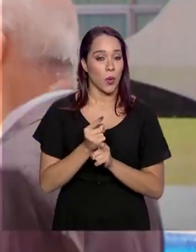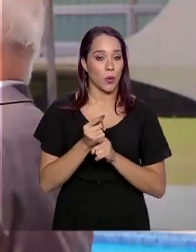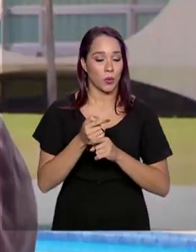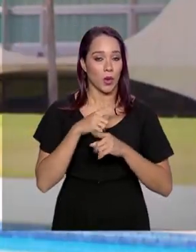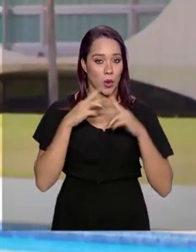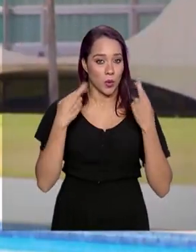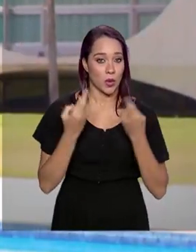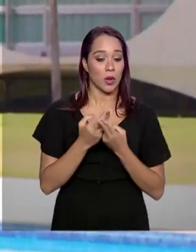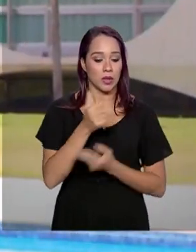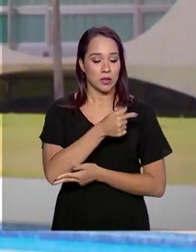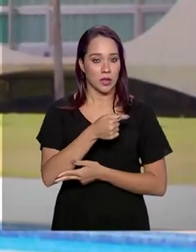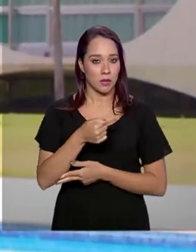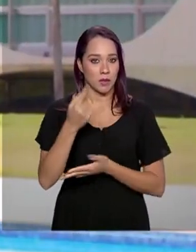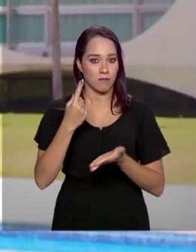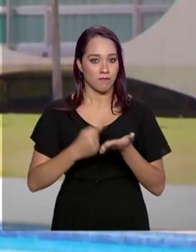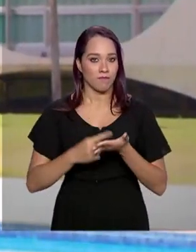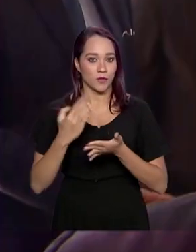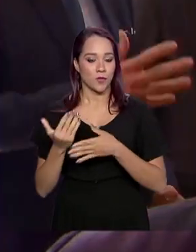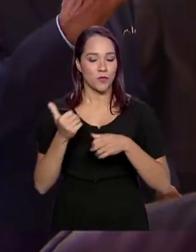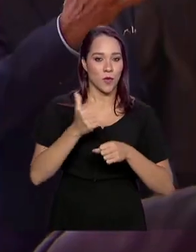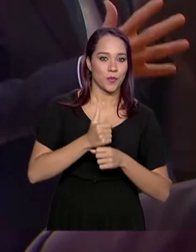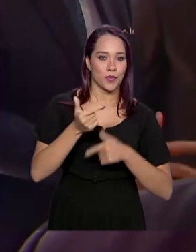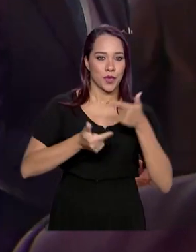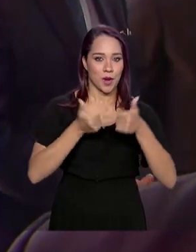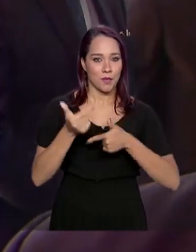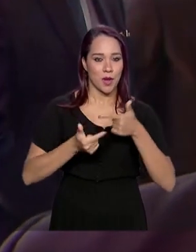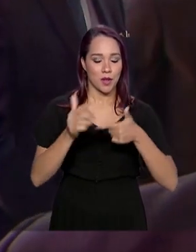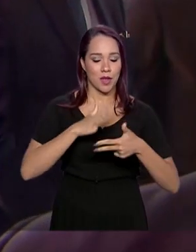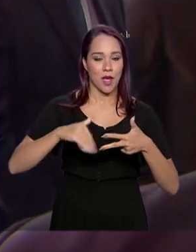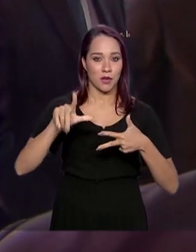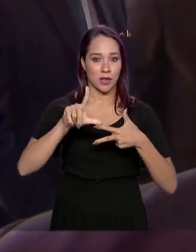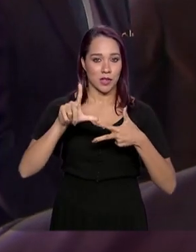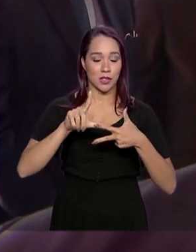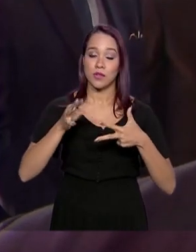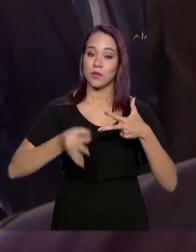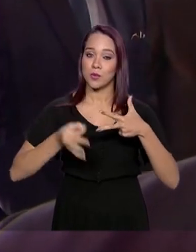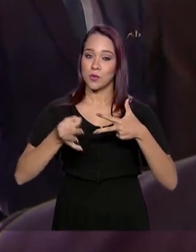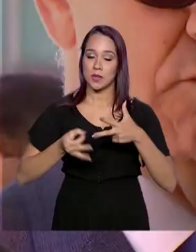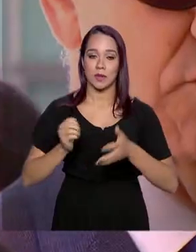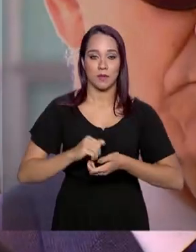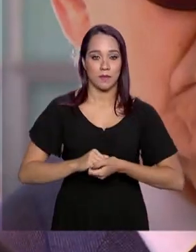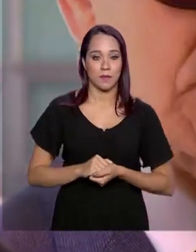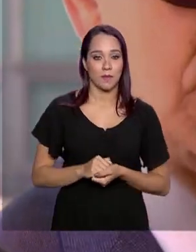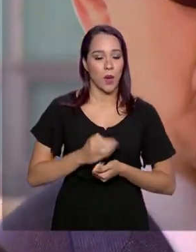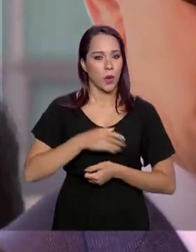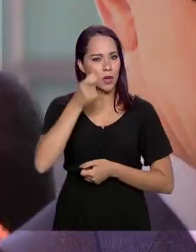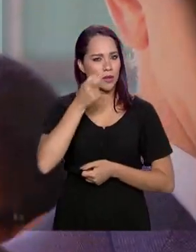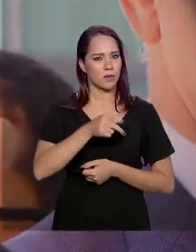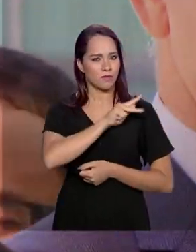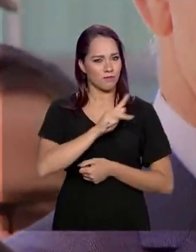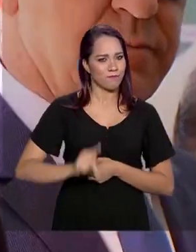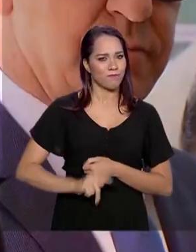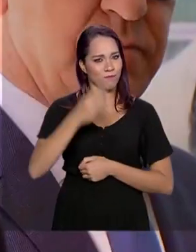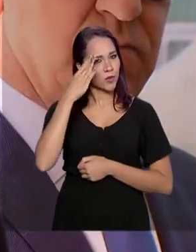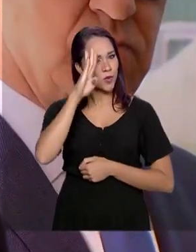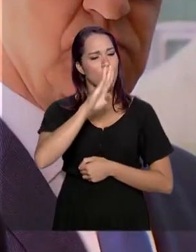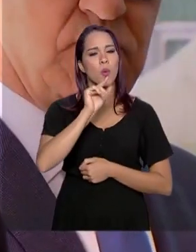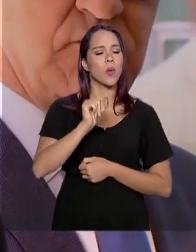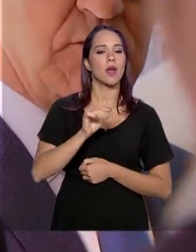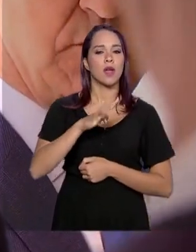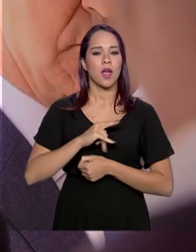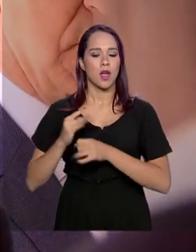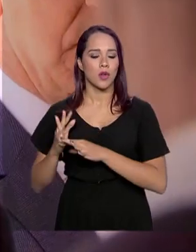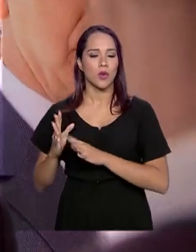na semana marcada pela retomada dos trabalhos do Legislativo, e do Judiciário. A intenção do presidente Bolsonaro foi